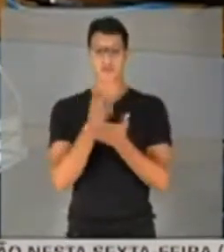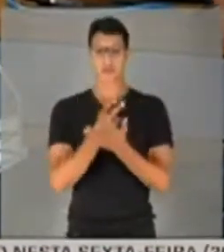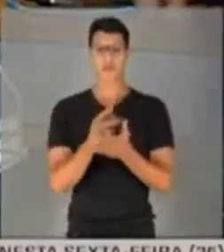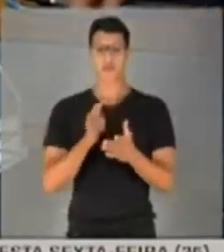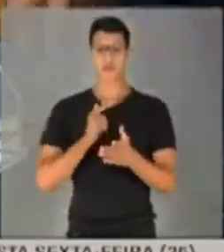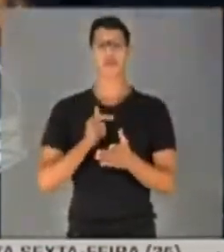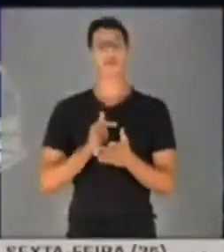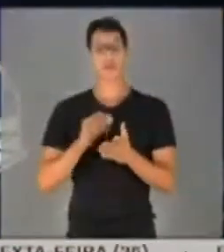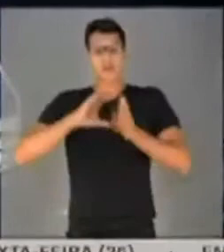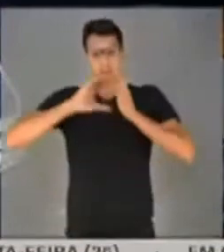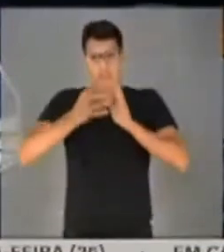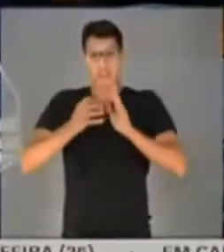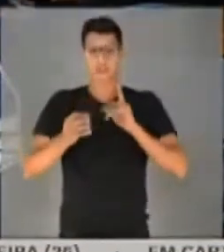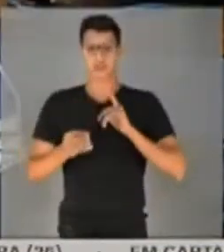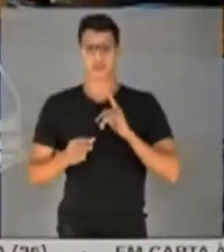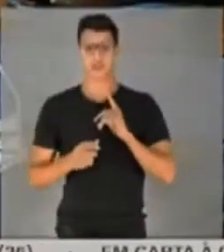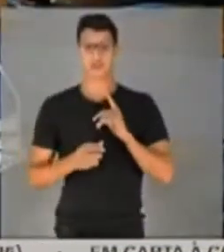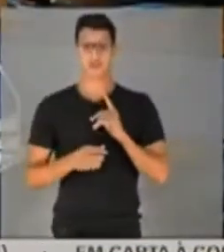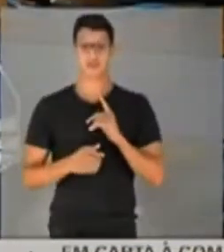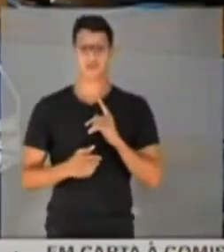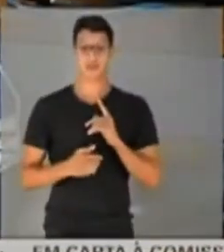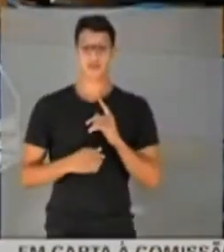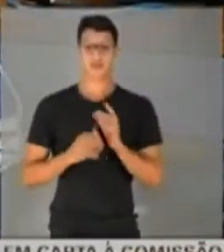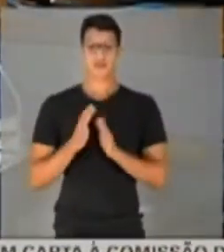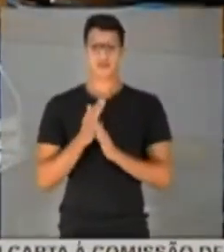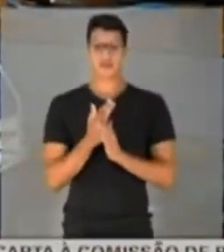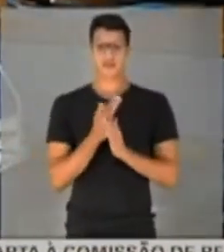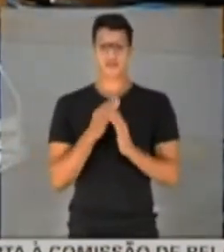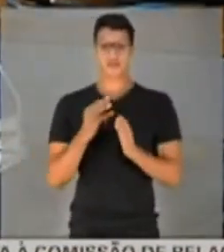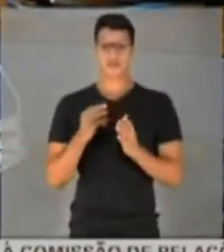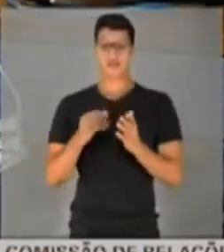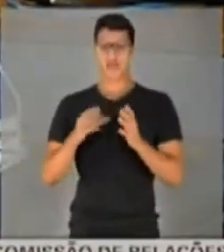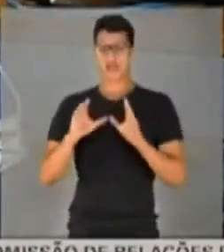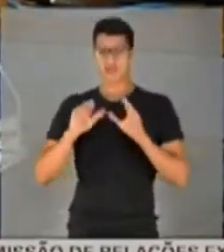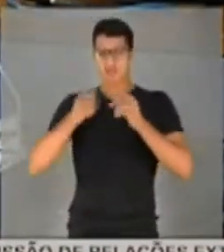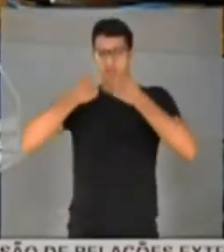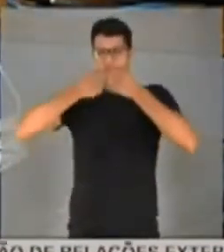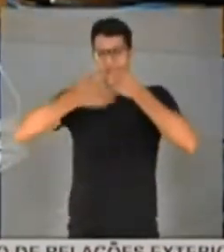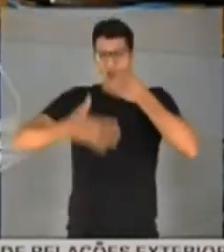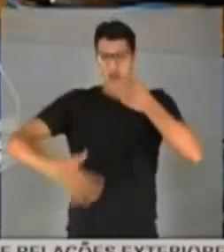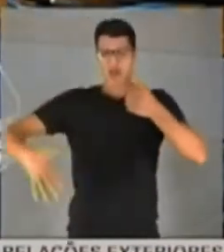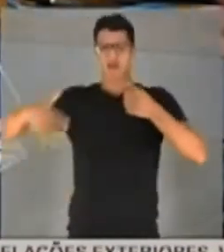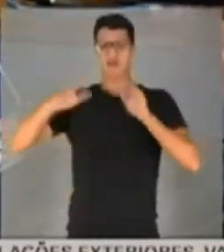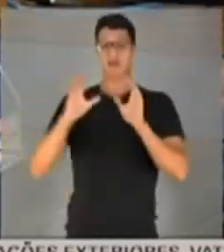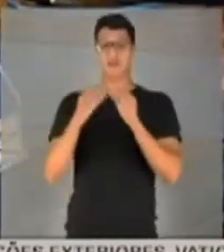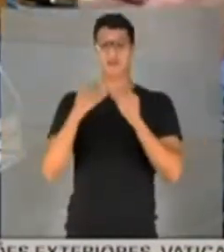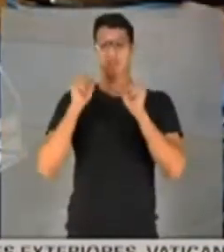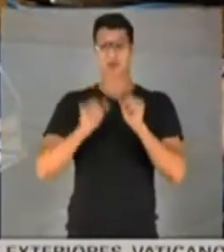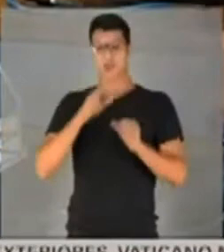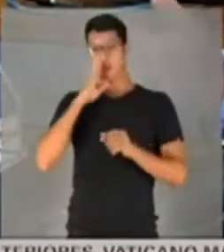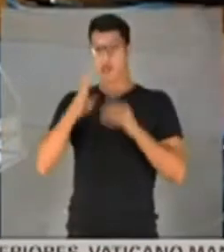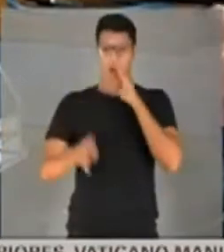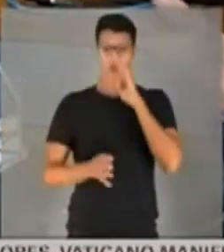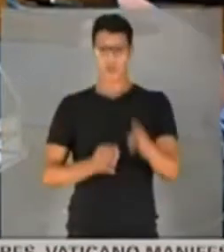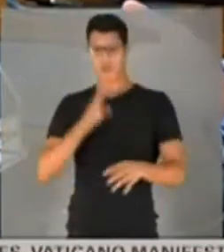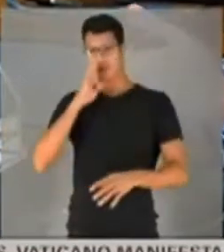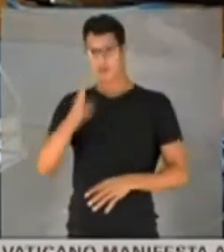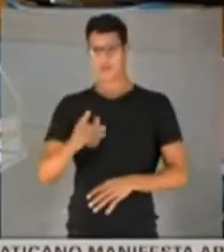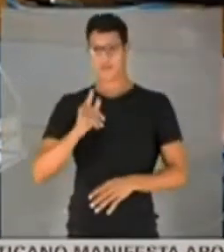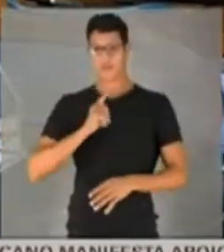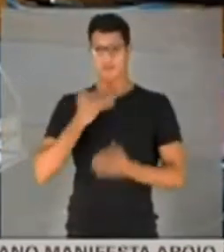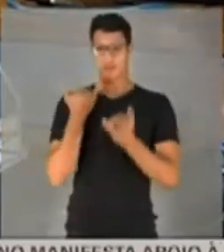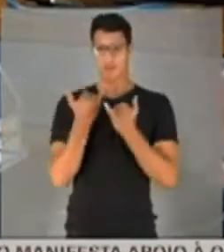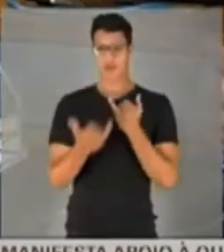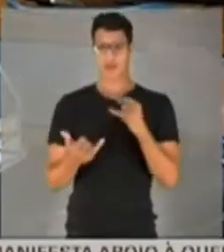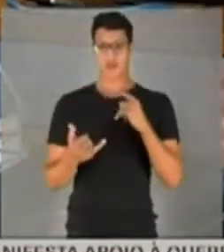deputado. A sacou um conjunto, ele pode acusar, tem um, parece,